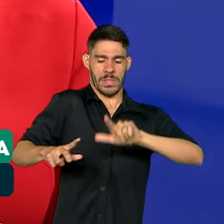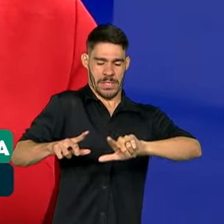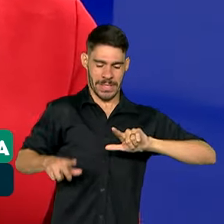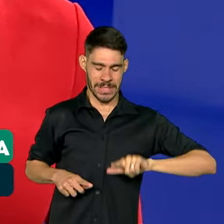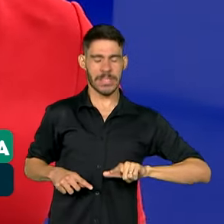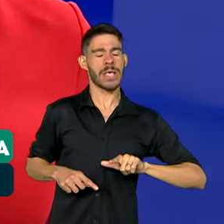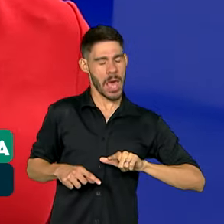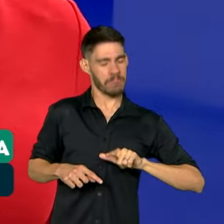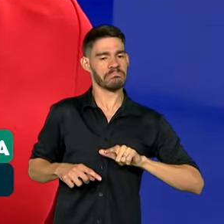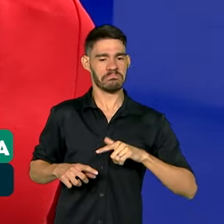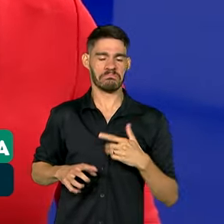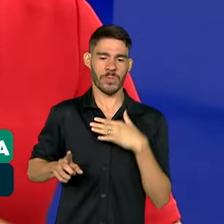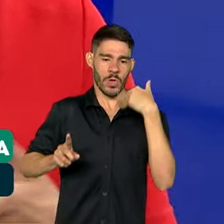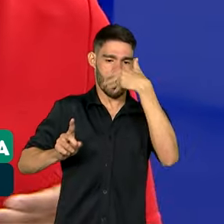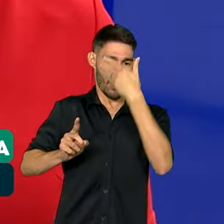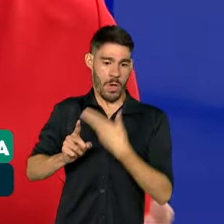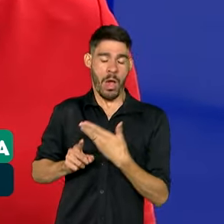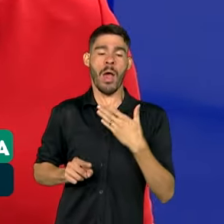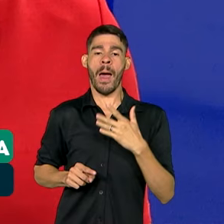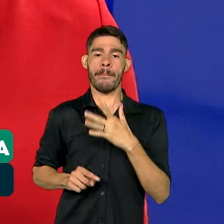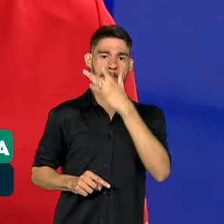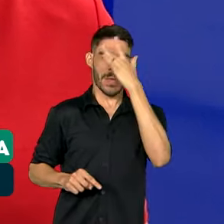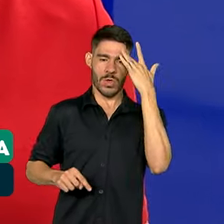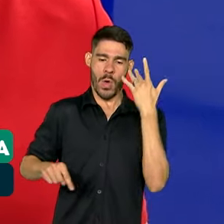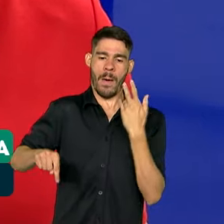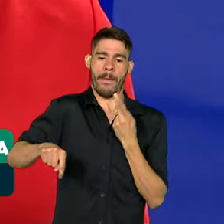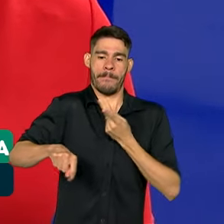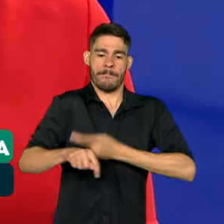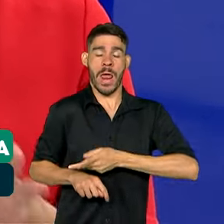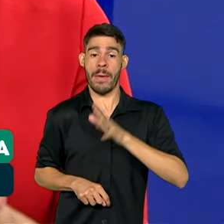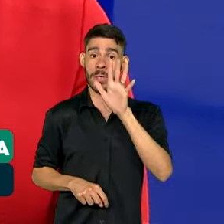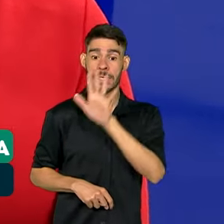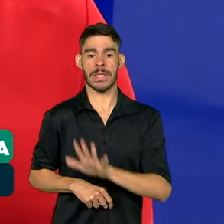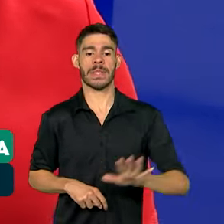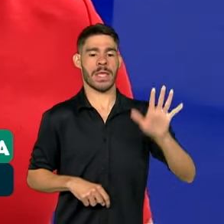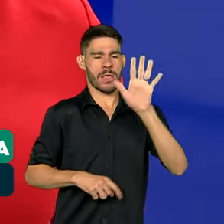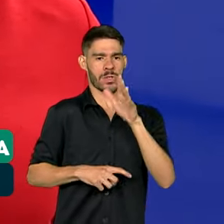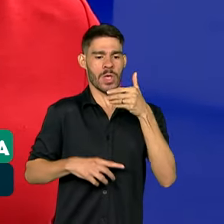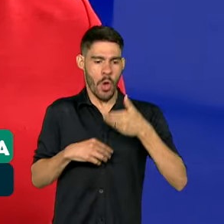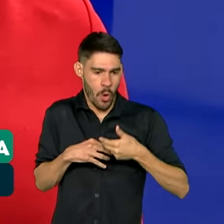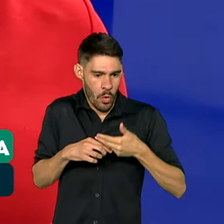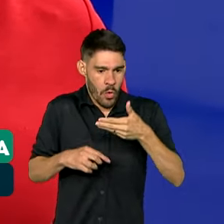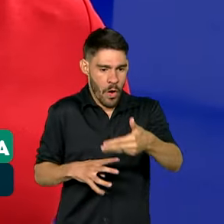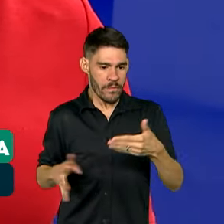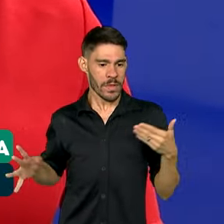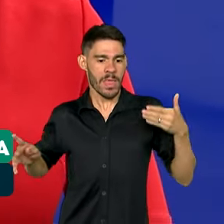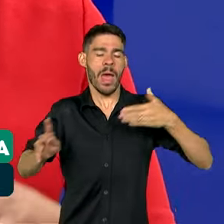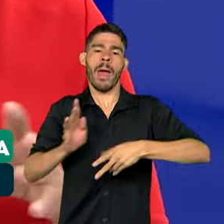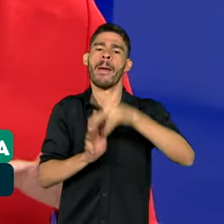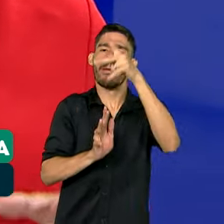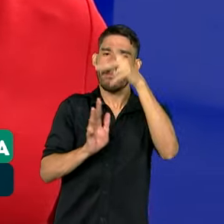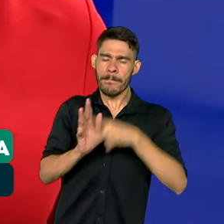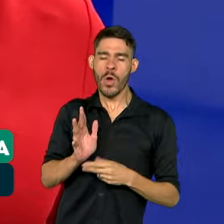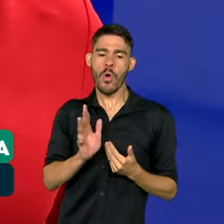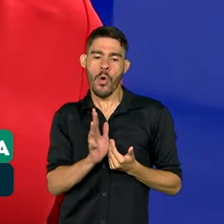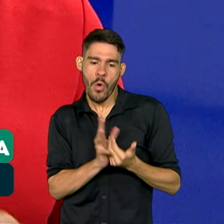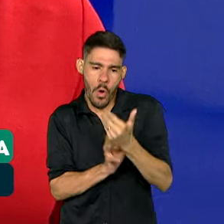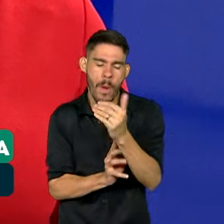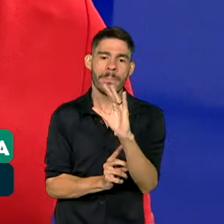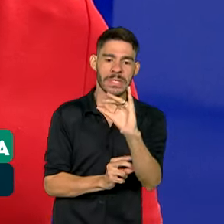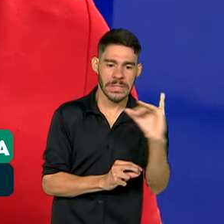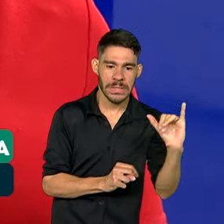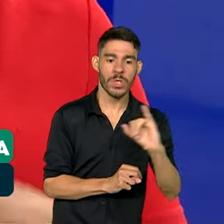de menção honrosa. Os premiados nacionalmente são convidados a participar do Programa de Iniciação